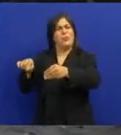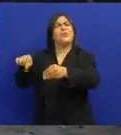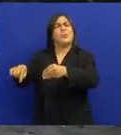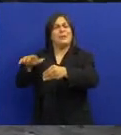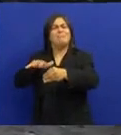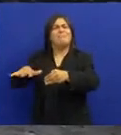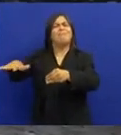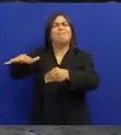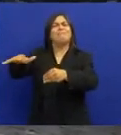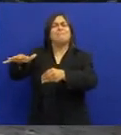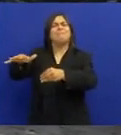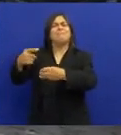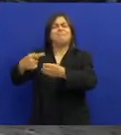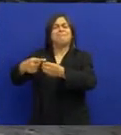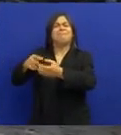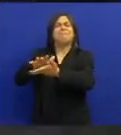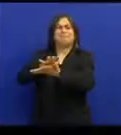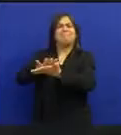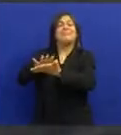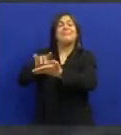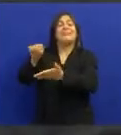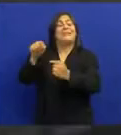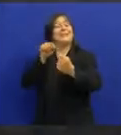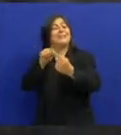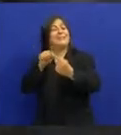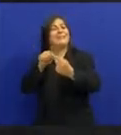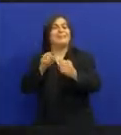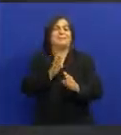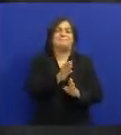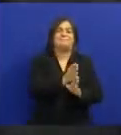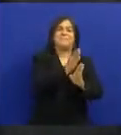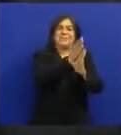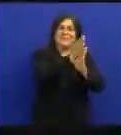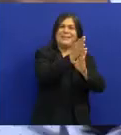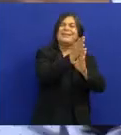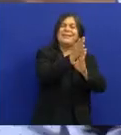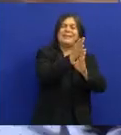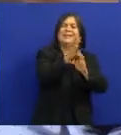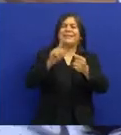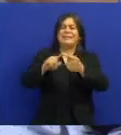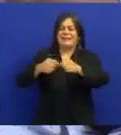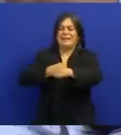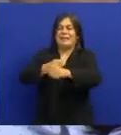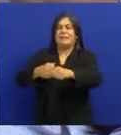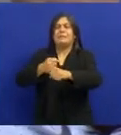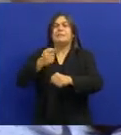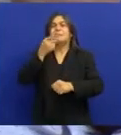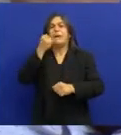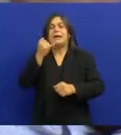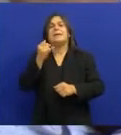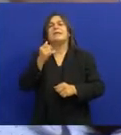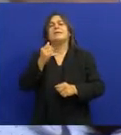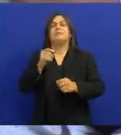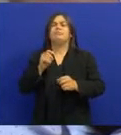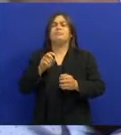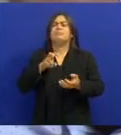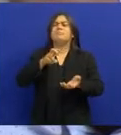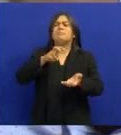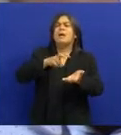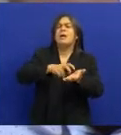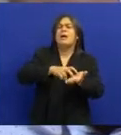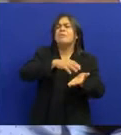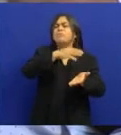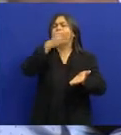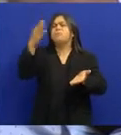um barro próprio Para tijolo e para panelas O dia a dia do pai era roçado Aquelas